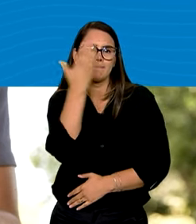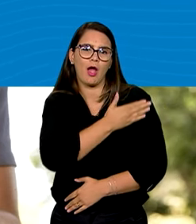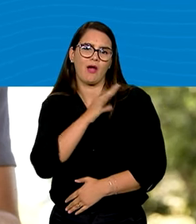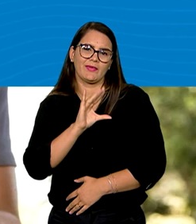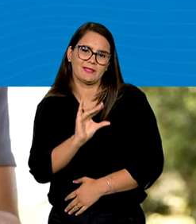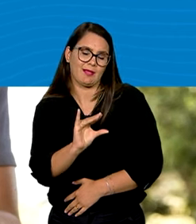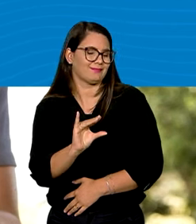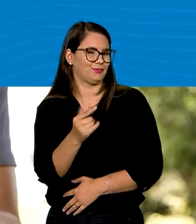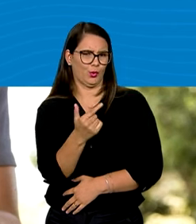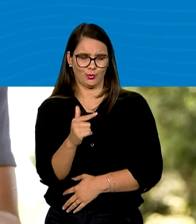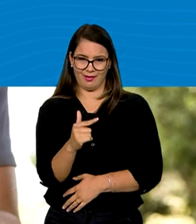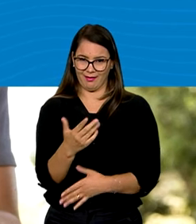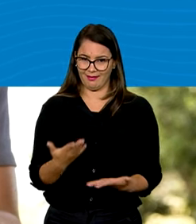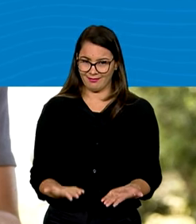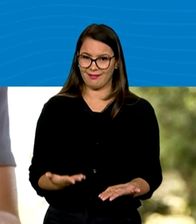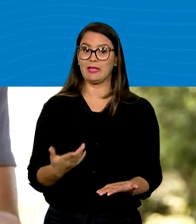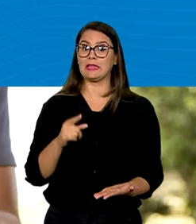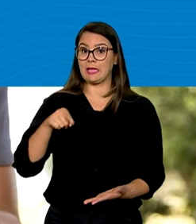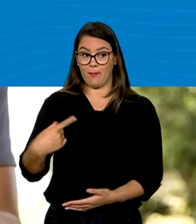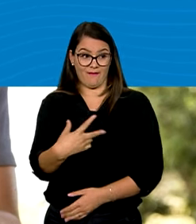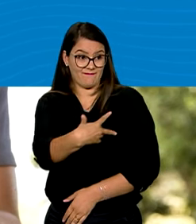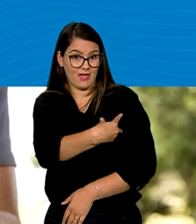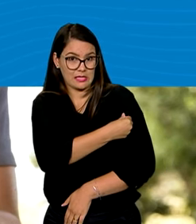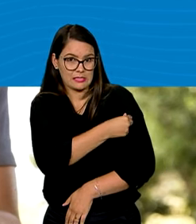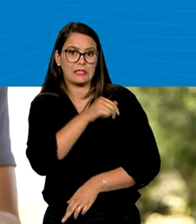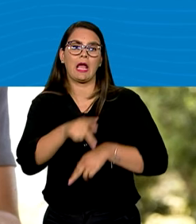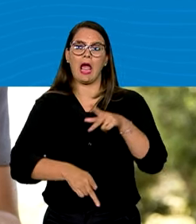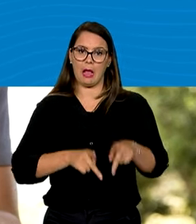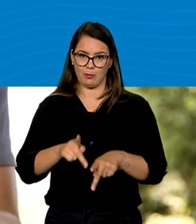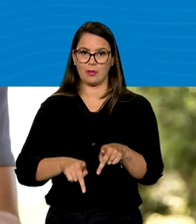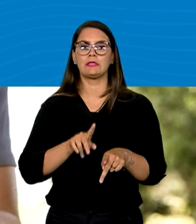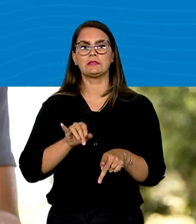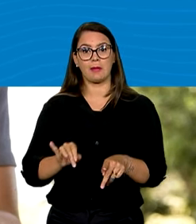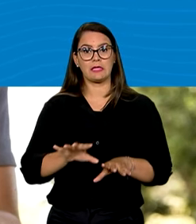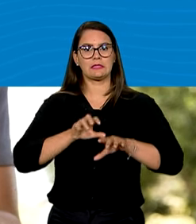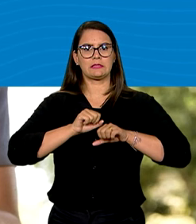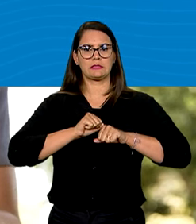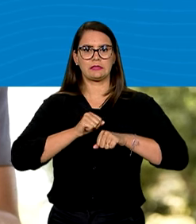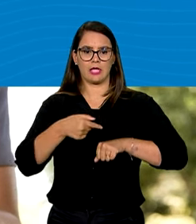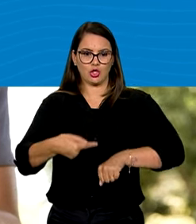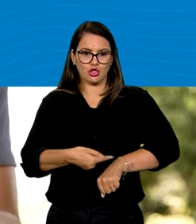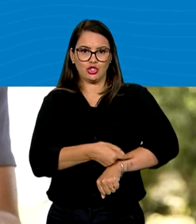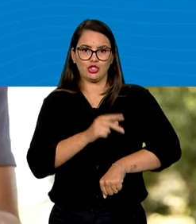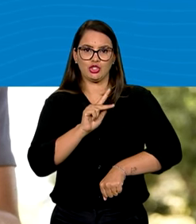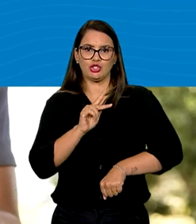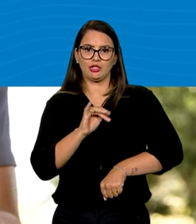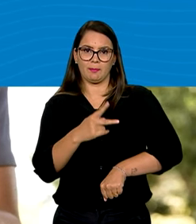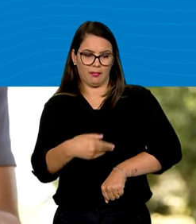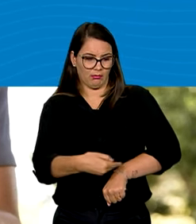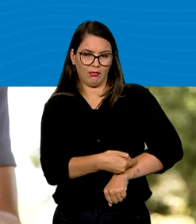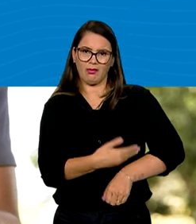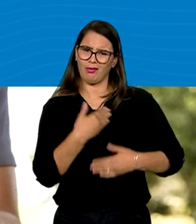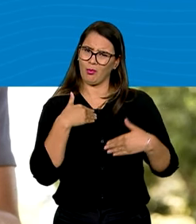científica. E que, após tomar uma vacina, a população passa a ter um chip no corpo. Contra